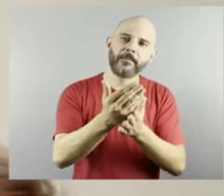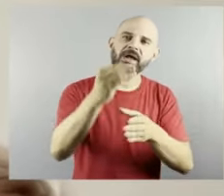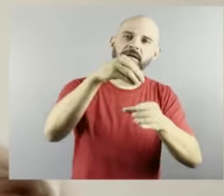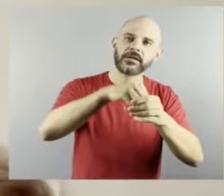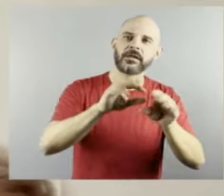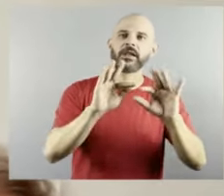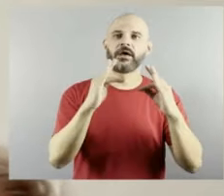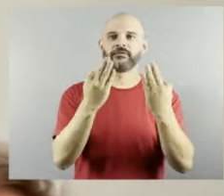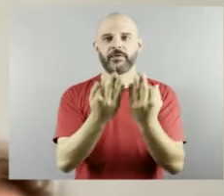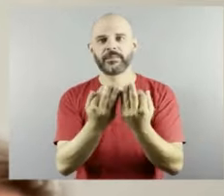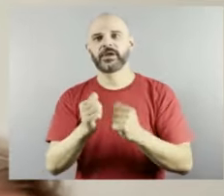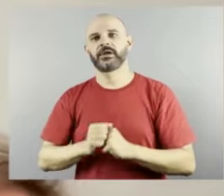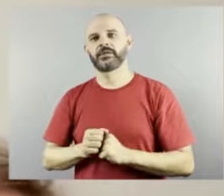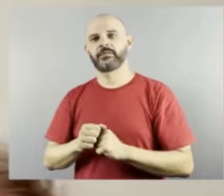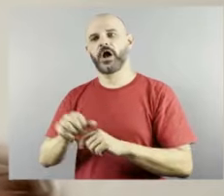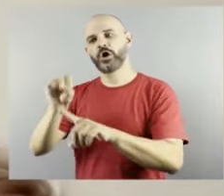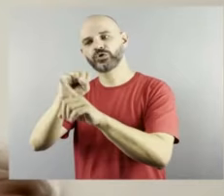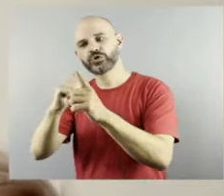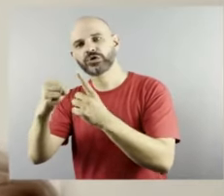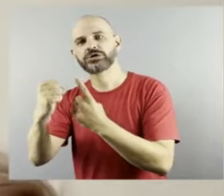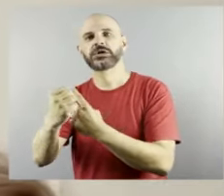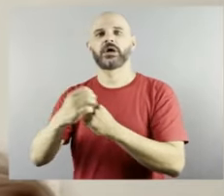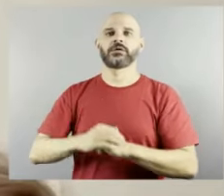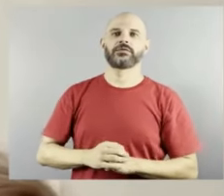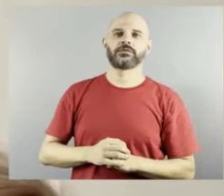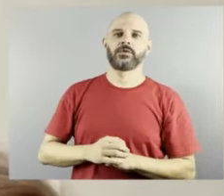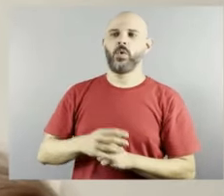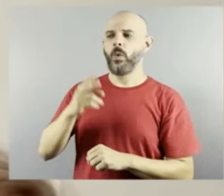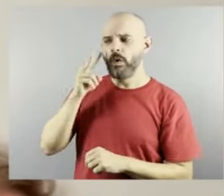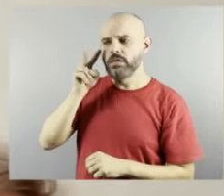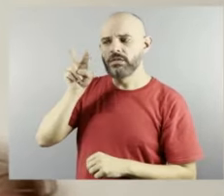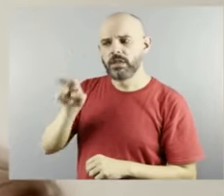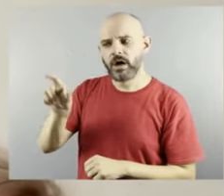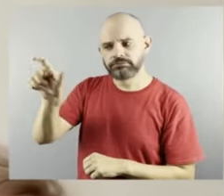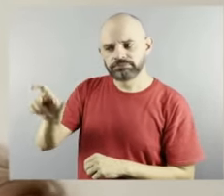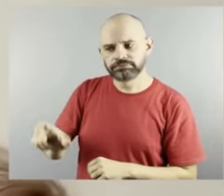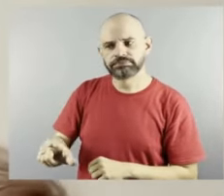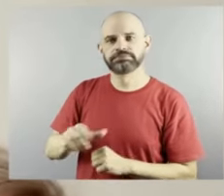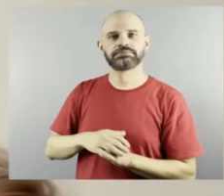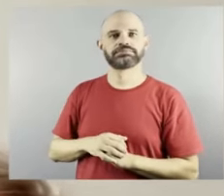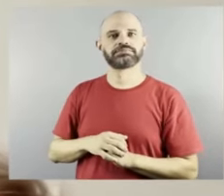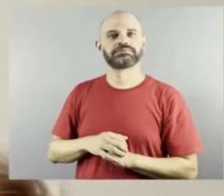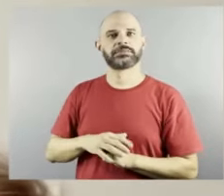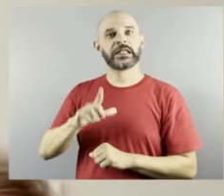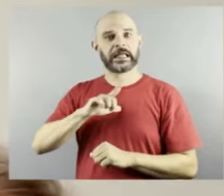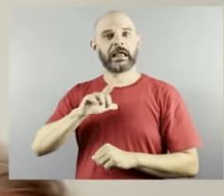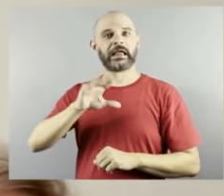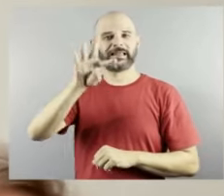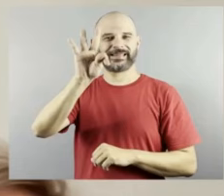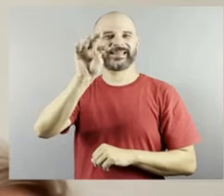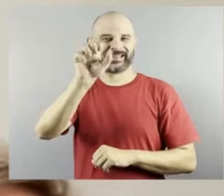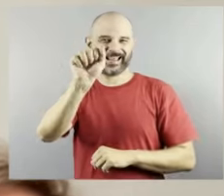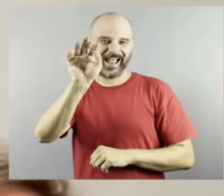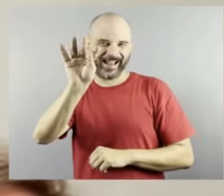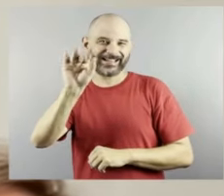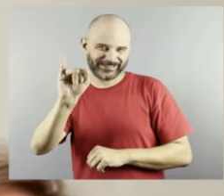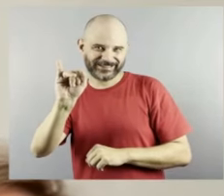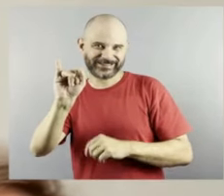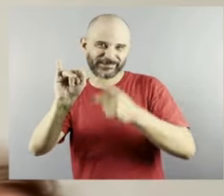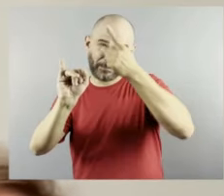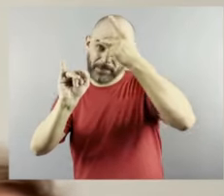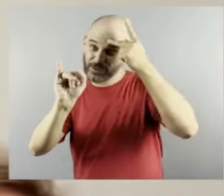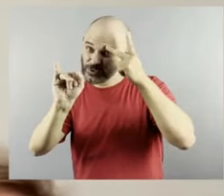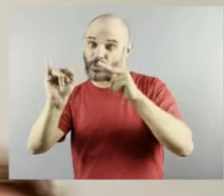olhar que existem outras tates a gente precisa que elas vejam então acho que essa eu tenho muita